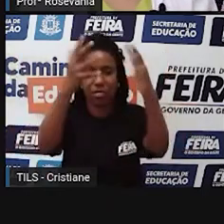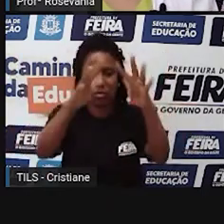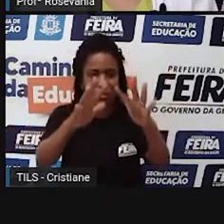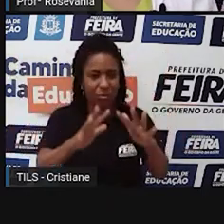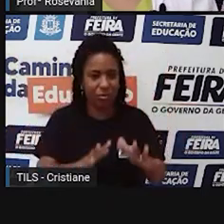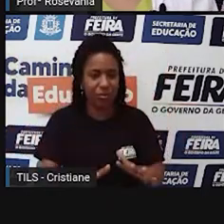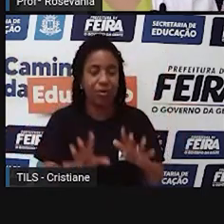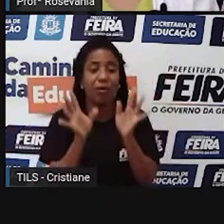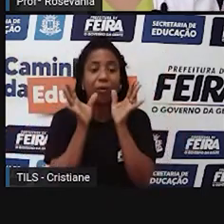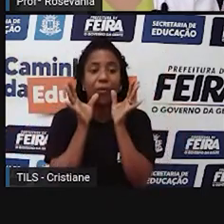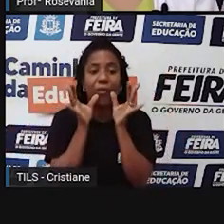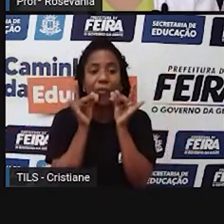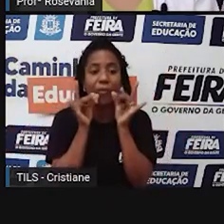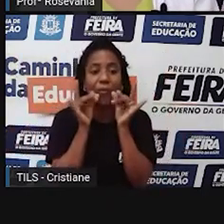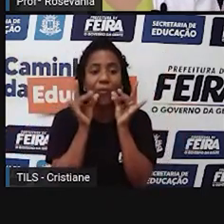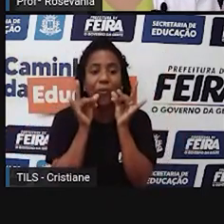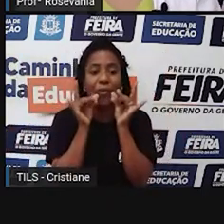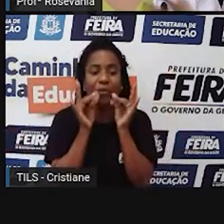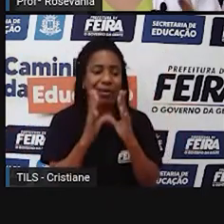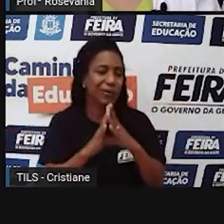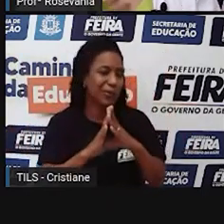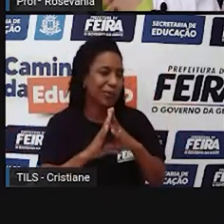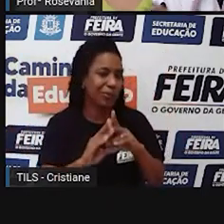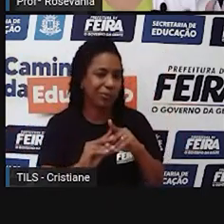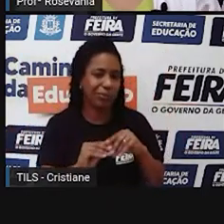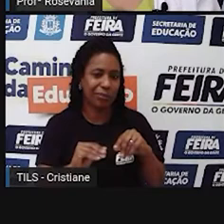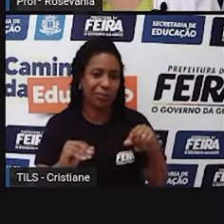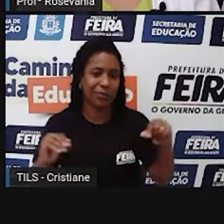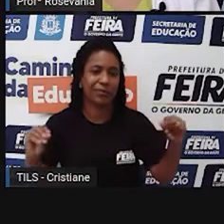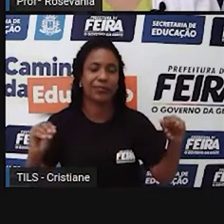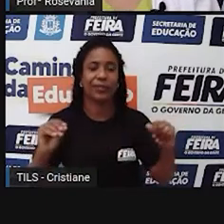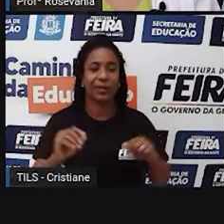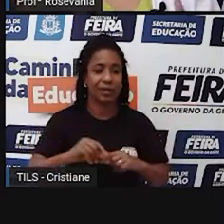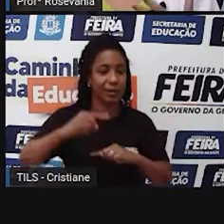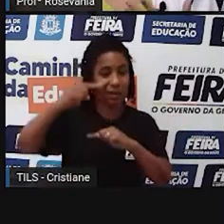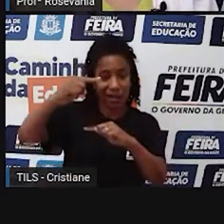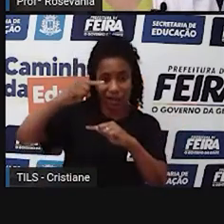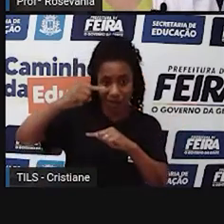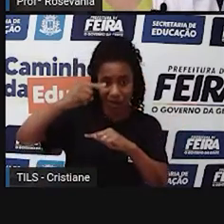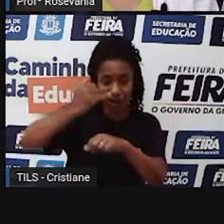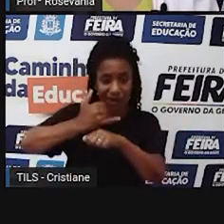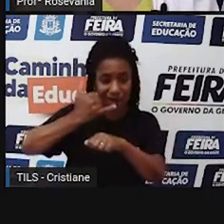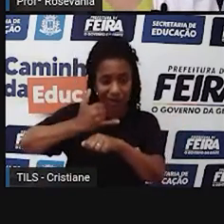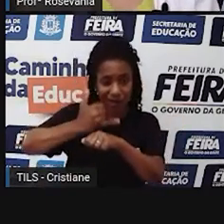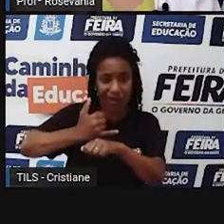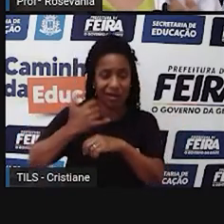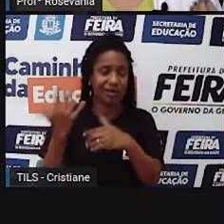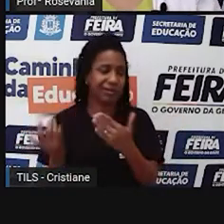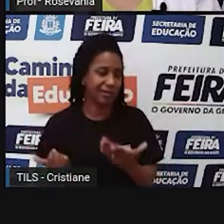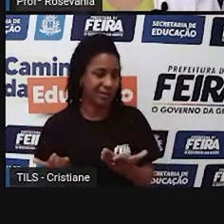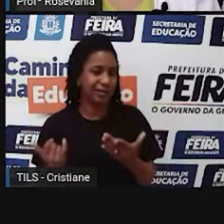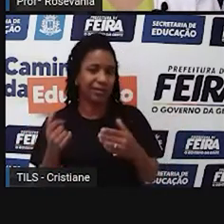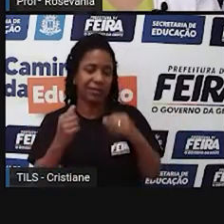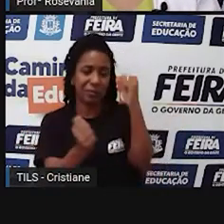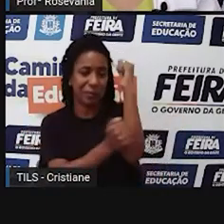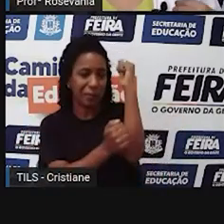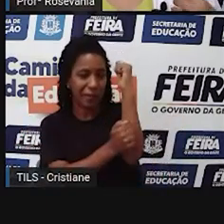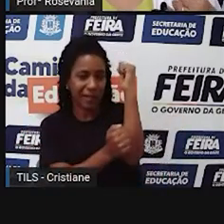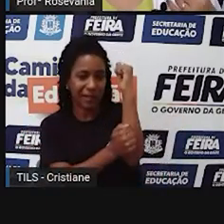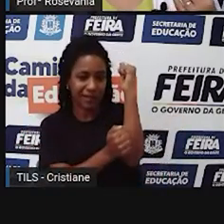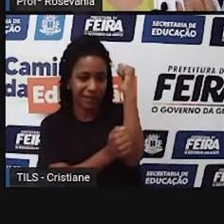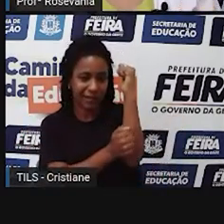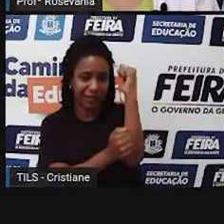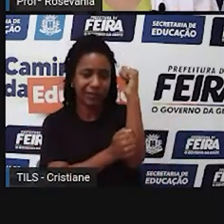tempo da natureza para se decompor. Aí, junto, deve ter latas, deve ter, né? Materiais de madeira,